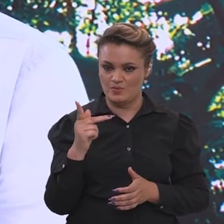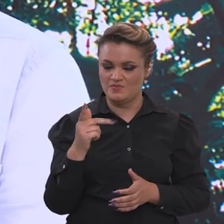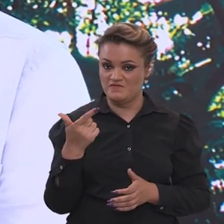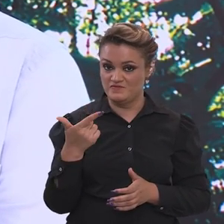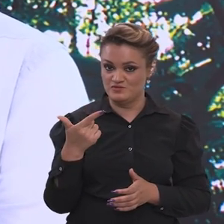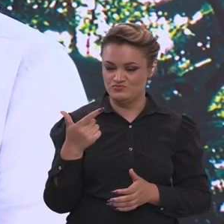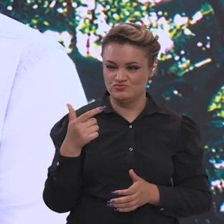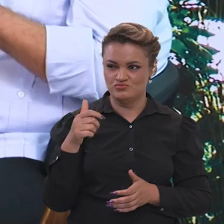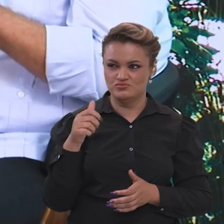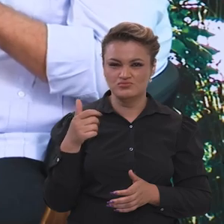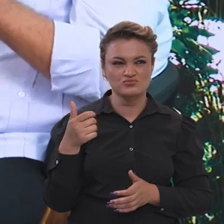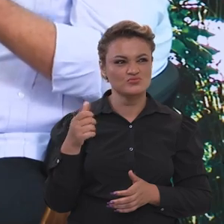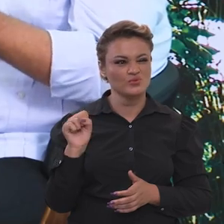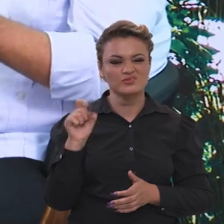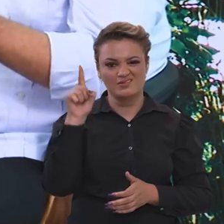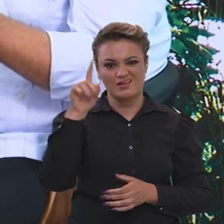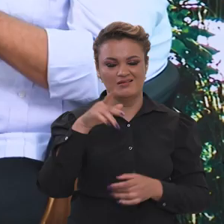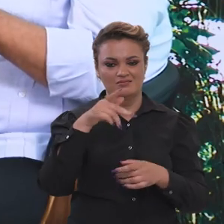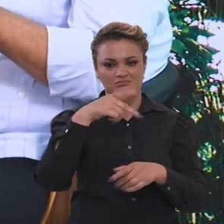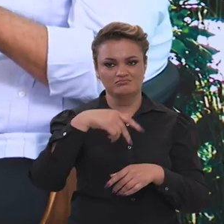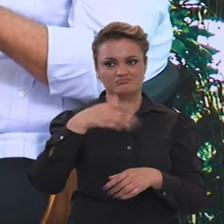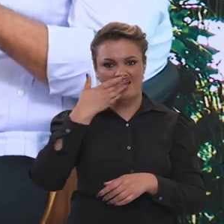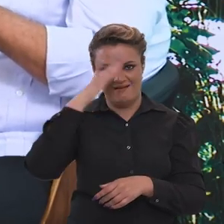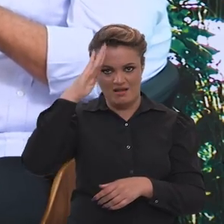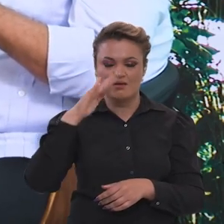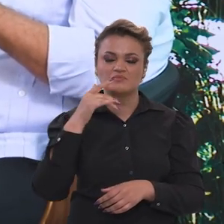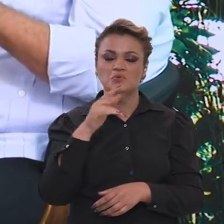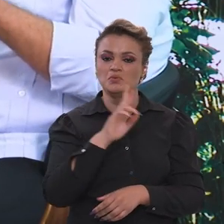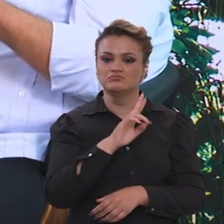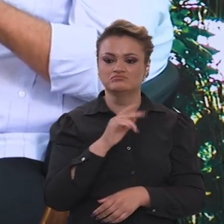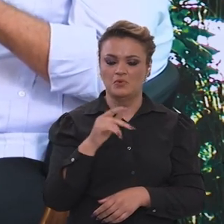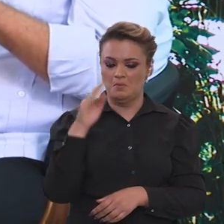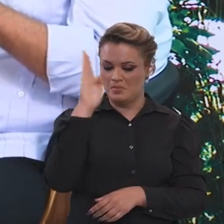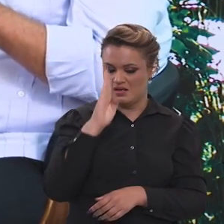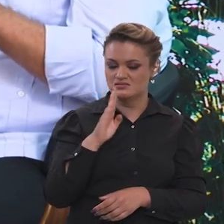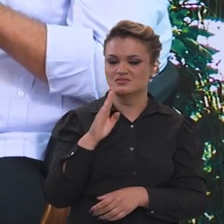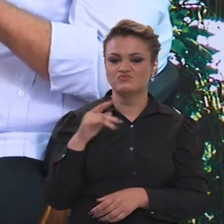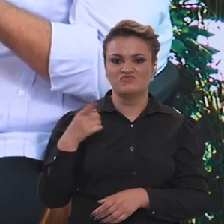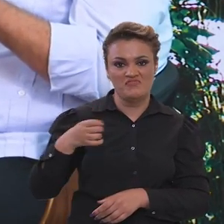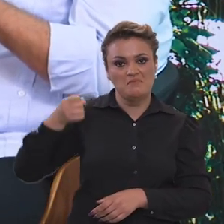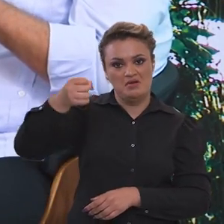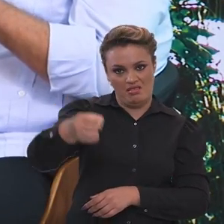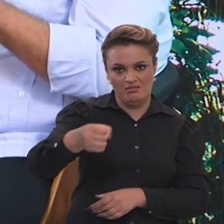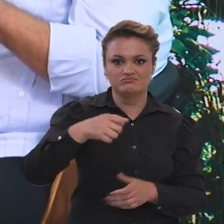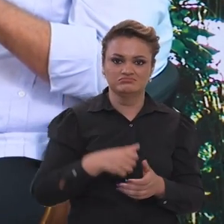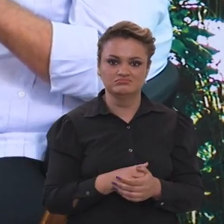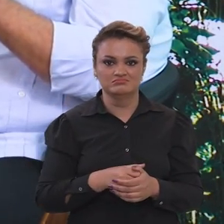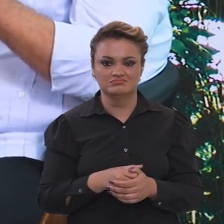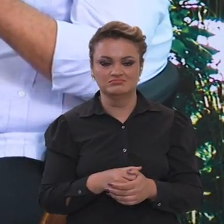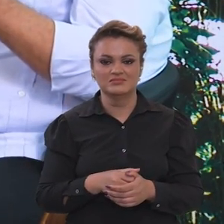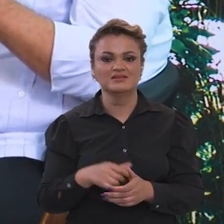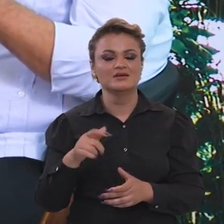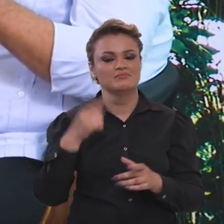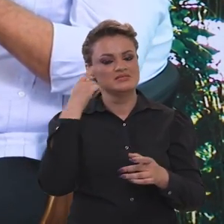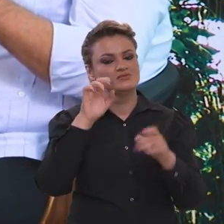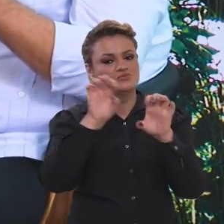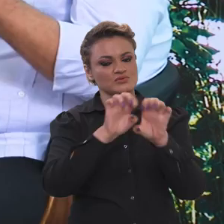na COP28, lá nos Emirados, deve-se confirmar o nome do Brasil e de Belém. Do ponto de vista